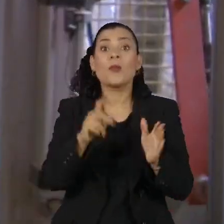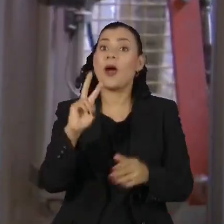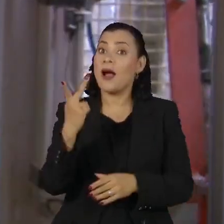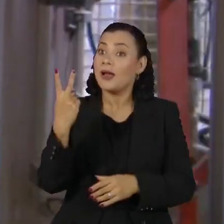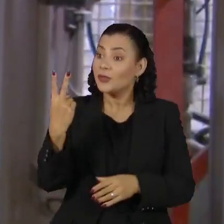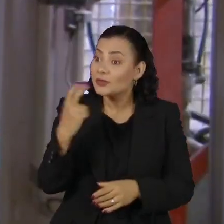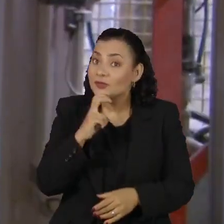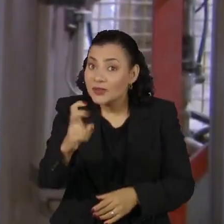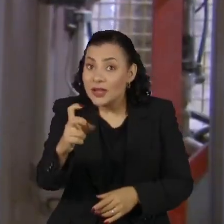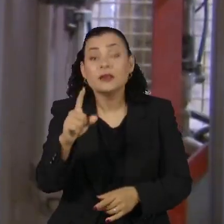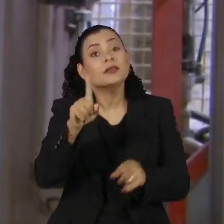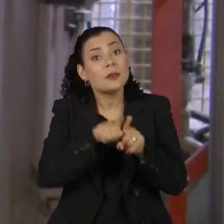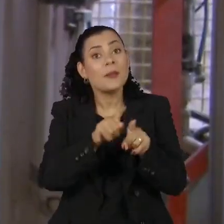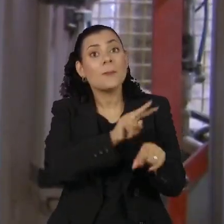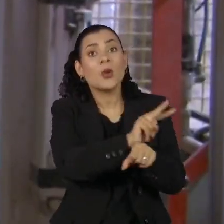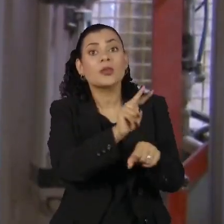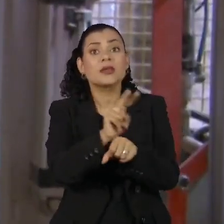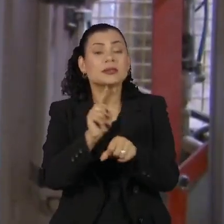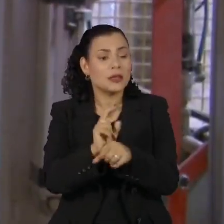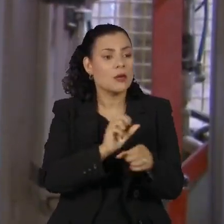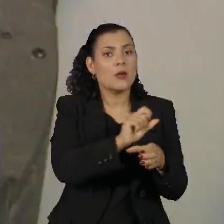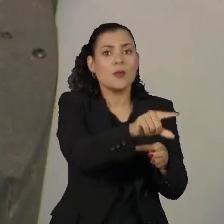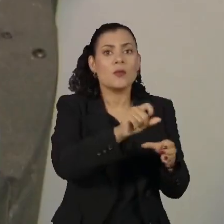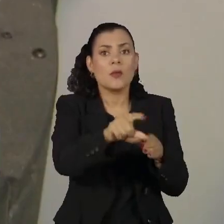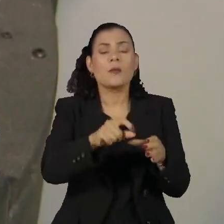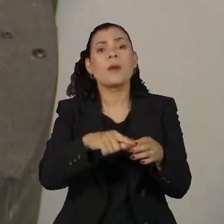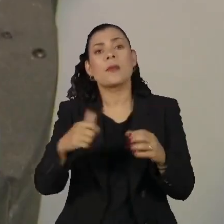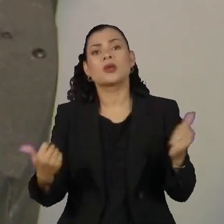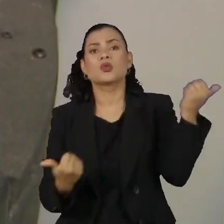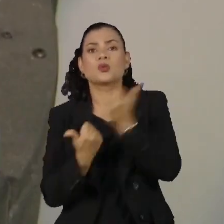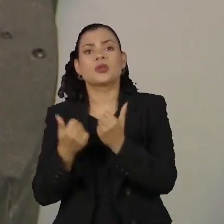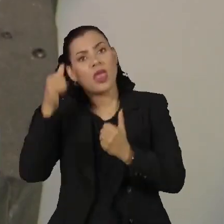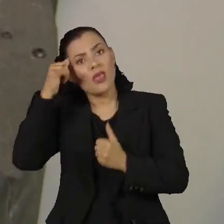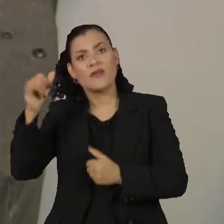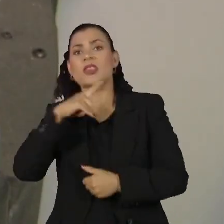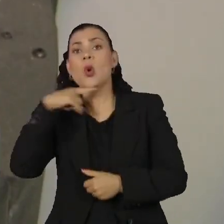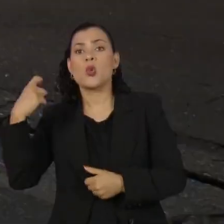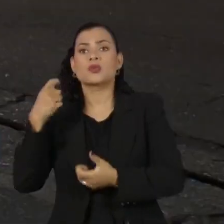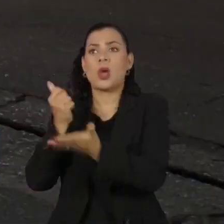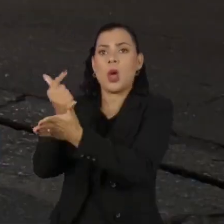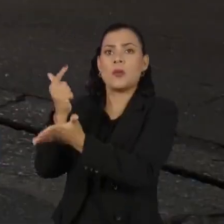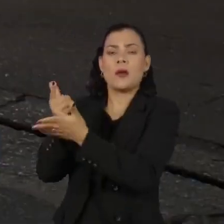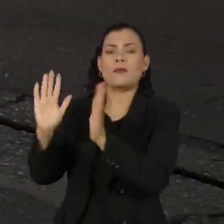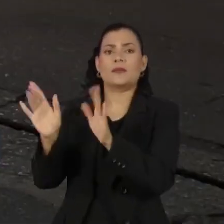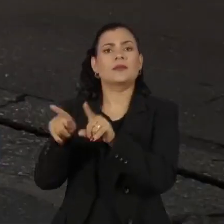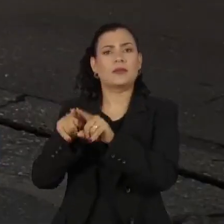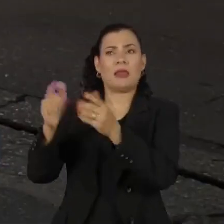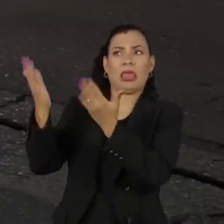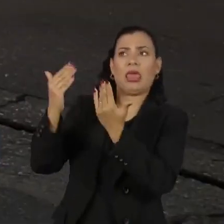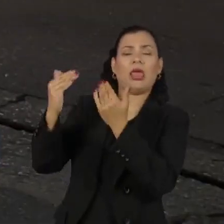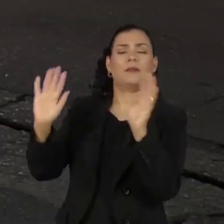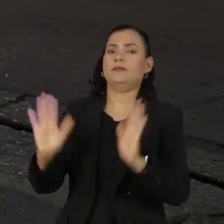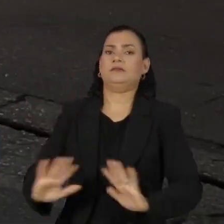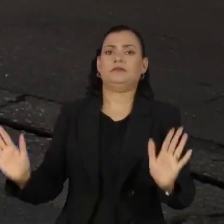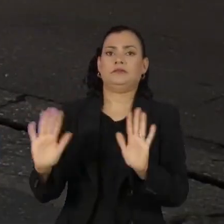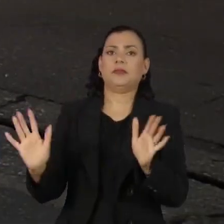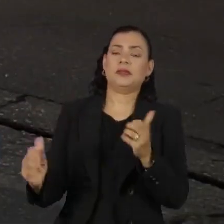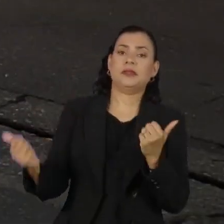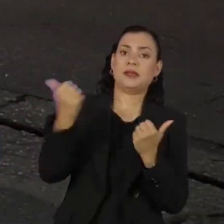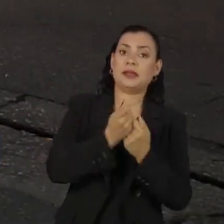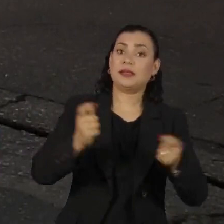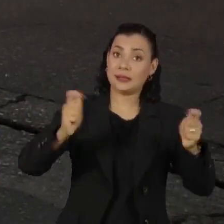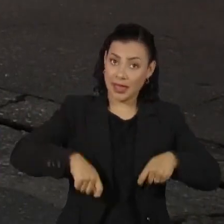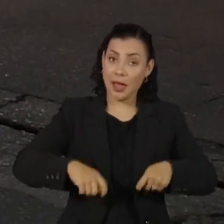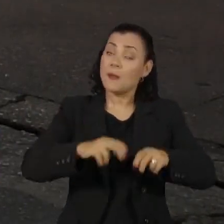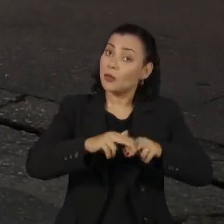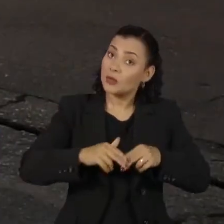superar a dependência de outros países como a Rússia e reduzir a pegada de carbono. Nos últimos dois anos, os projetos